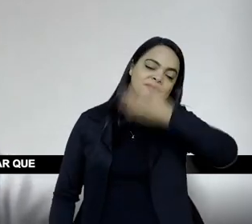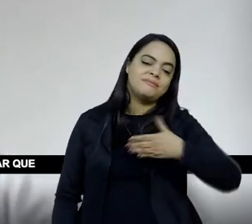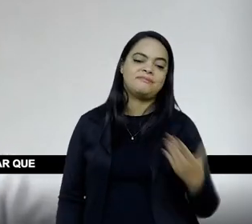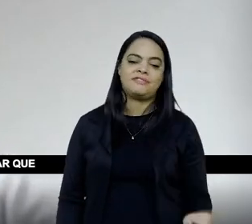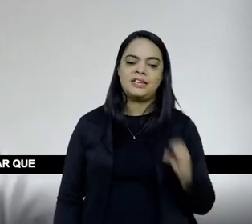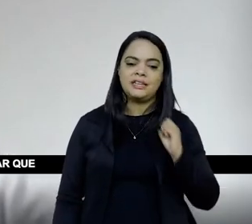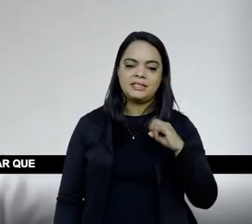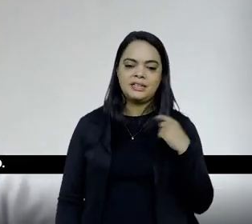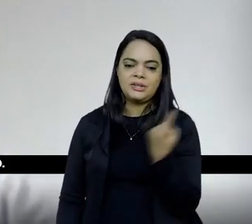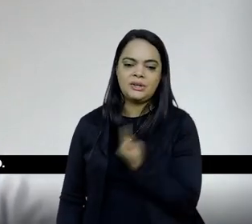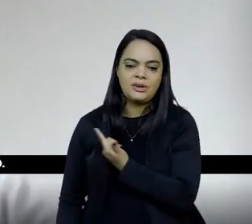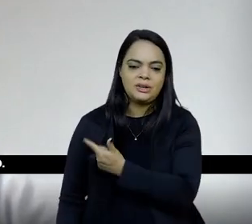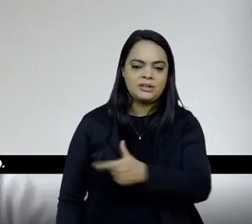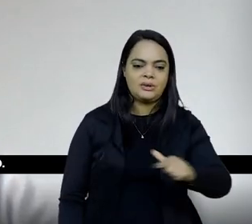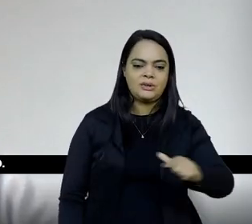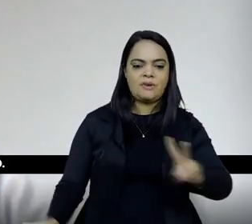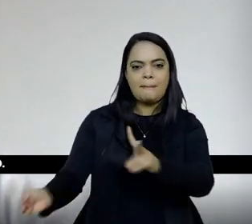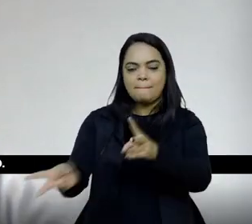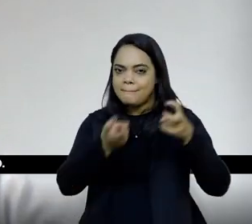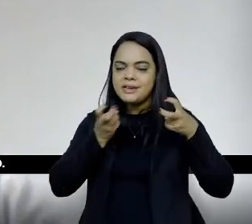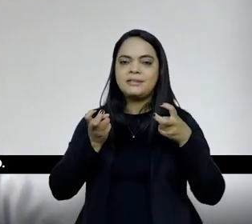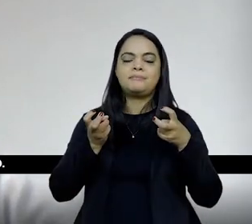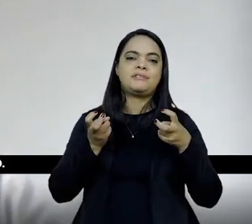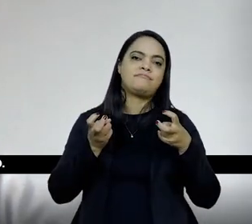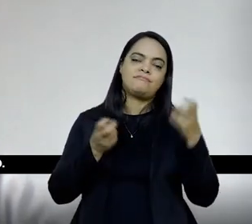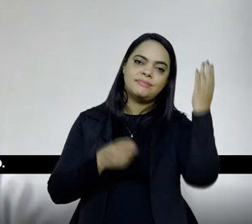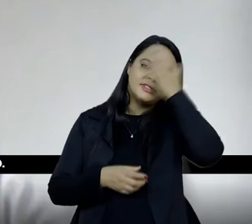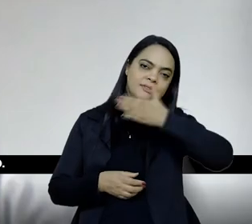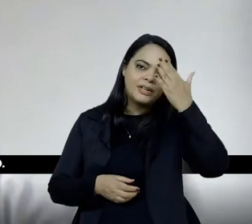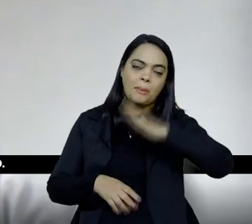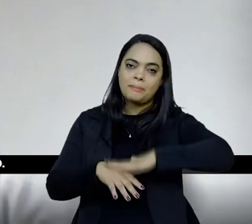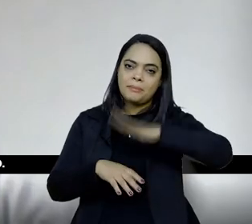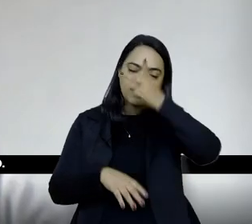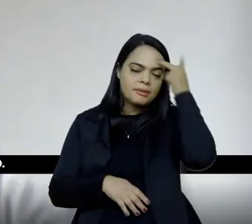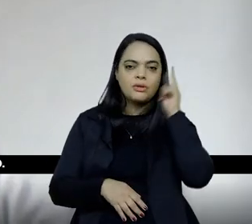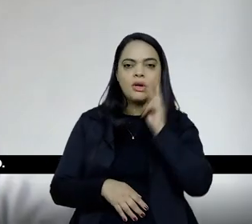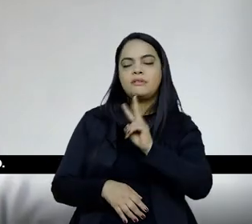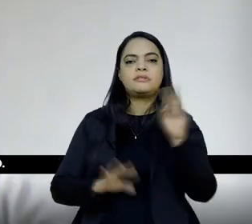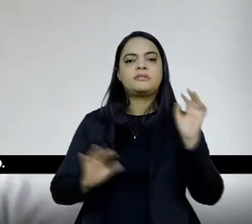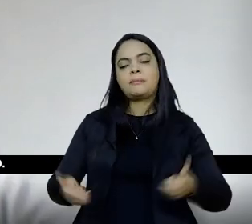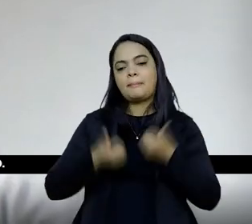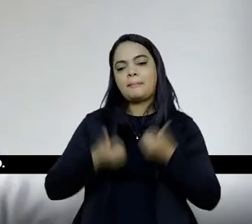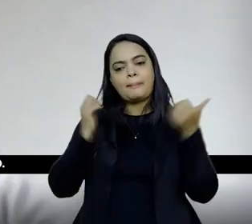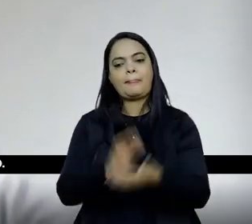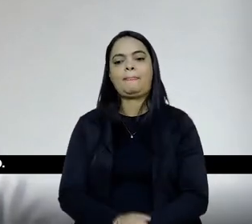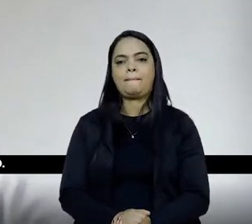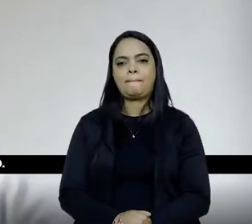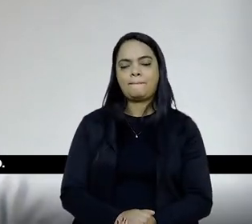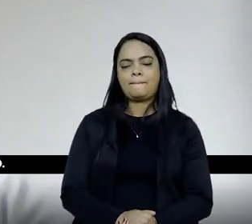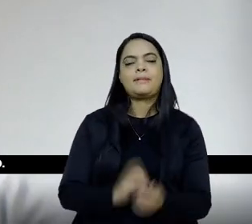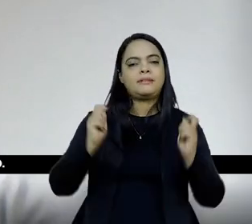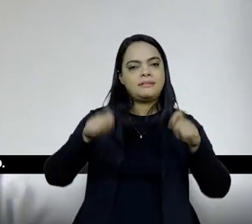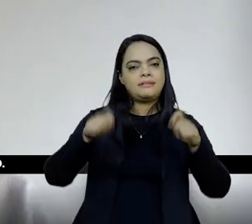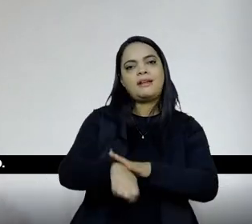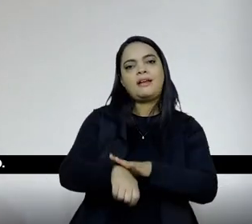olhar que ajude a ver, por isso, quanto mais gente vendo, melhor, assim. Enquanto, digamos assim, enquanto ainda é tempo